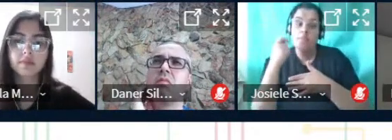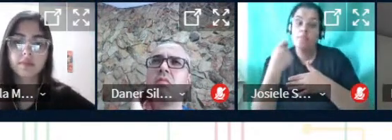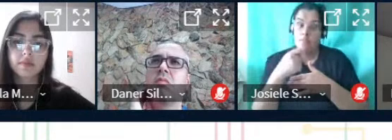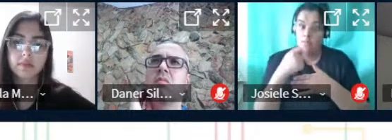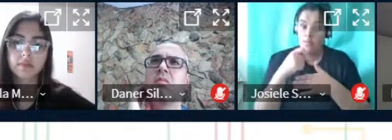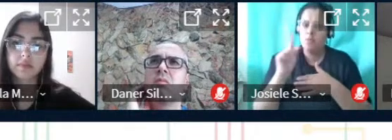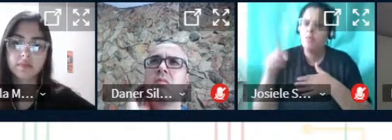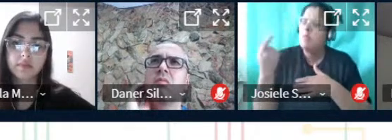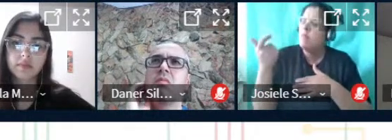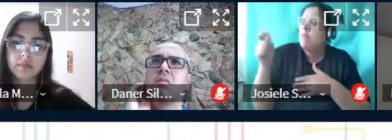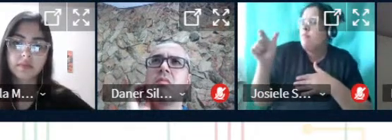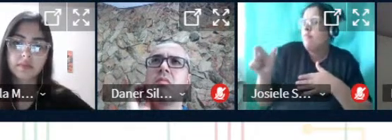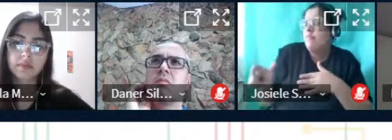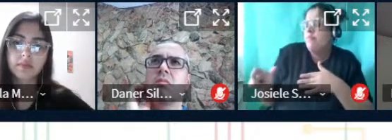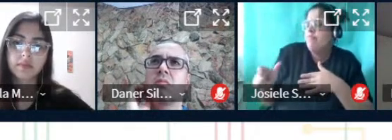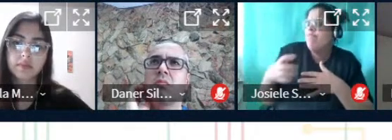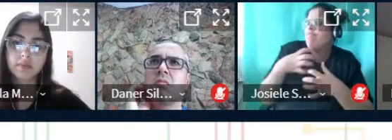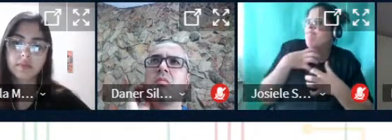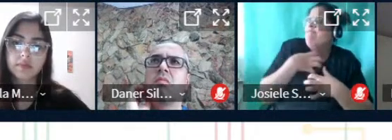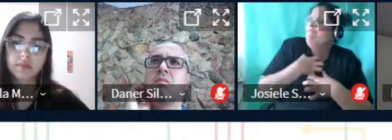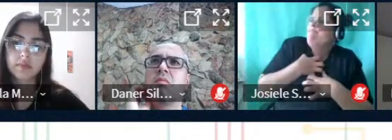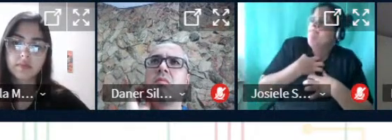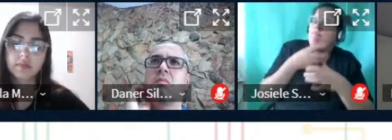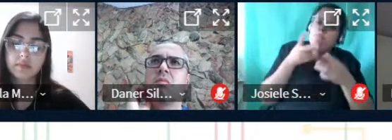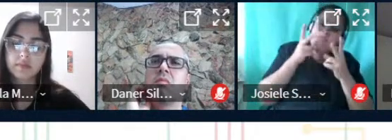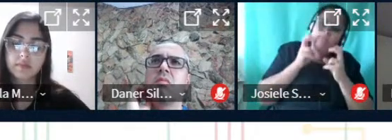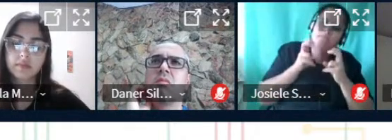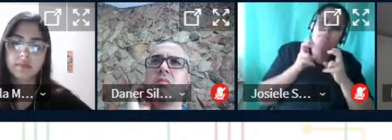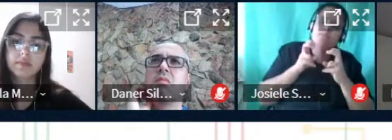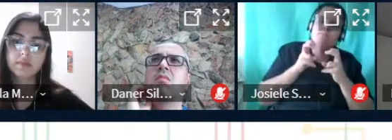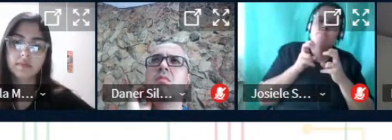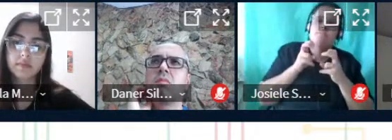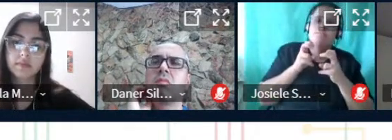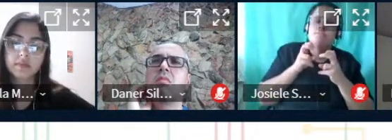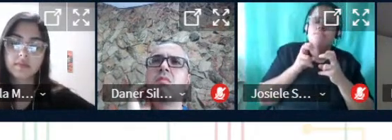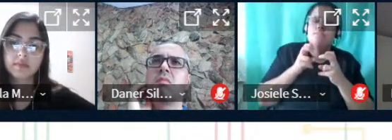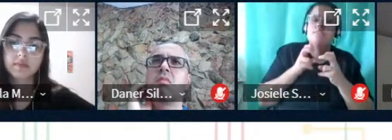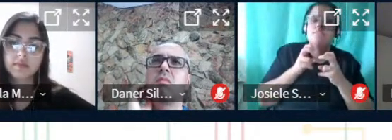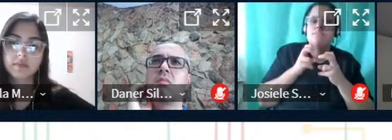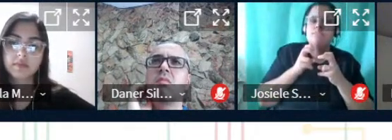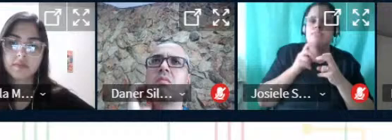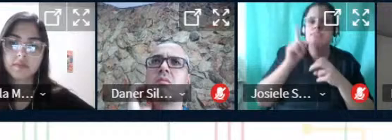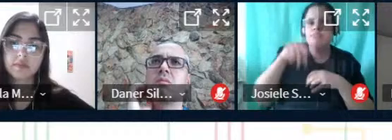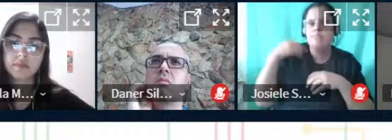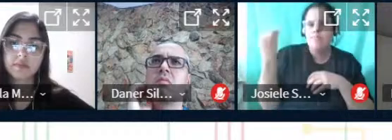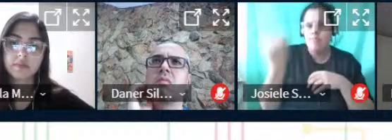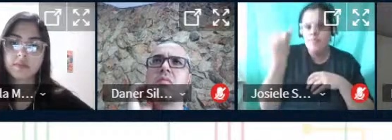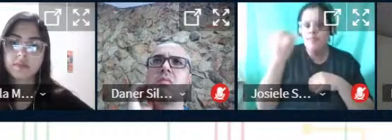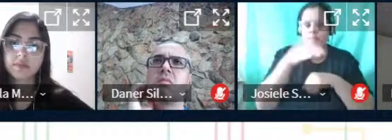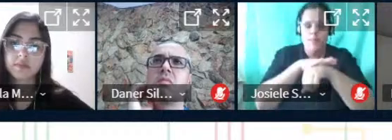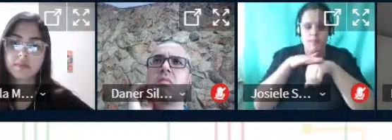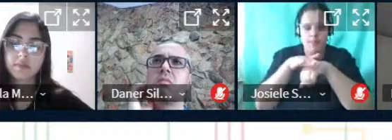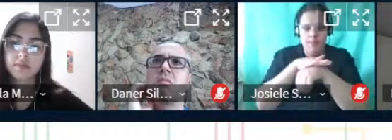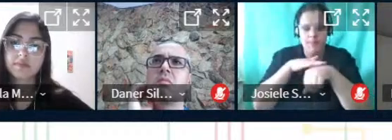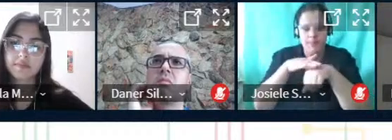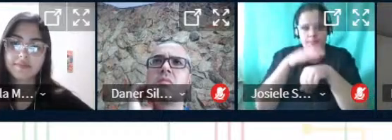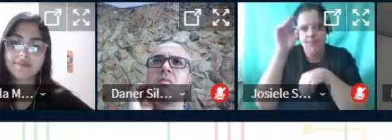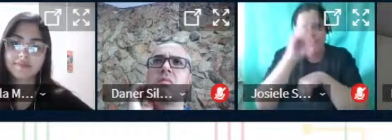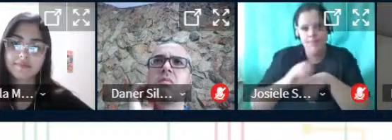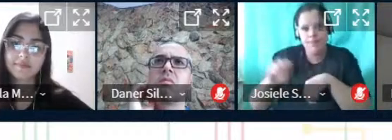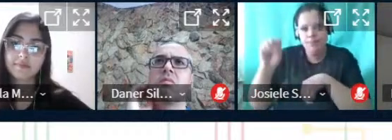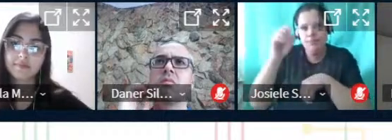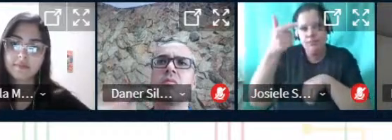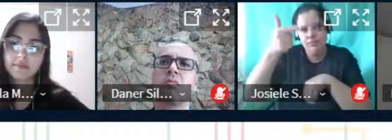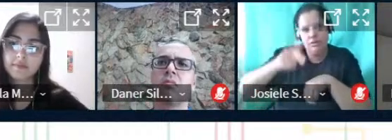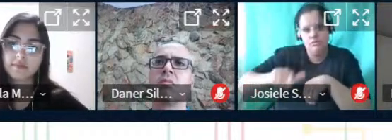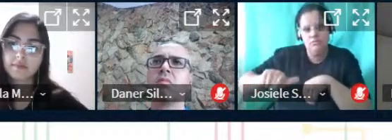que o outro sente percebe como aprendente né eu acho que é isso aí essa conversa é uma maravilha continue assim